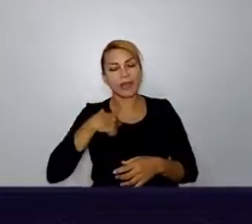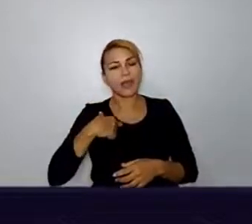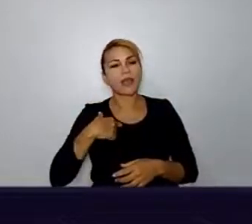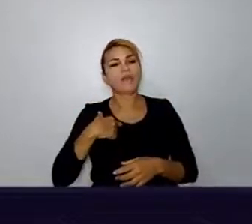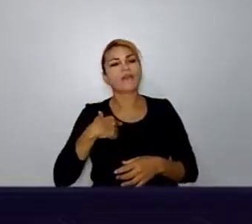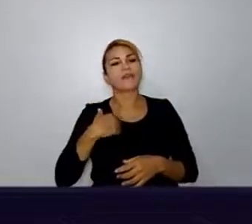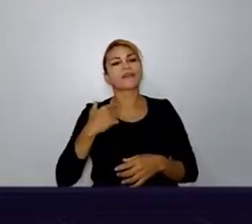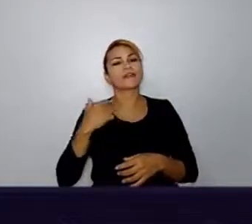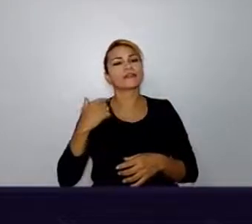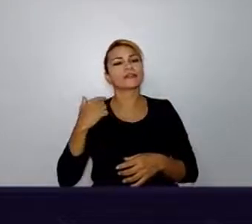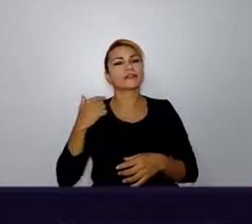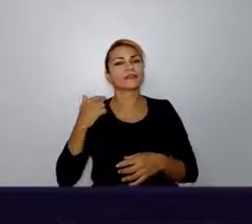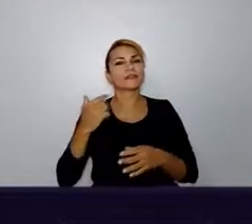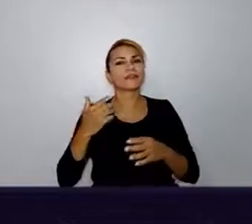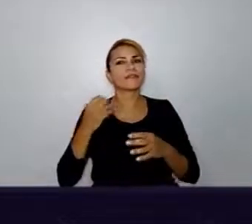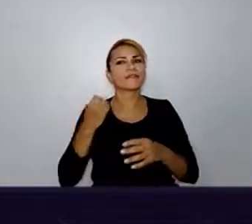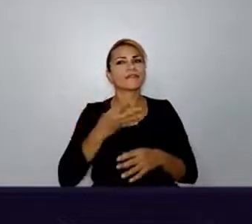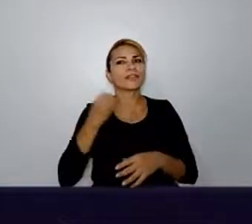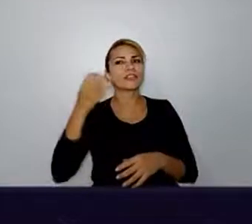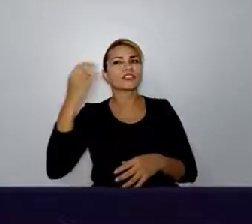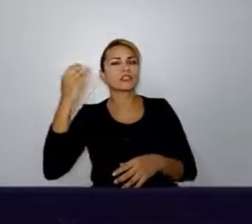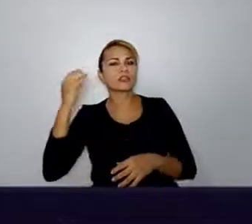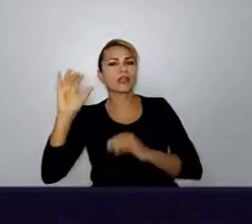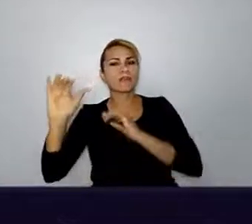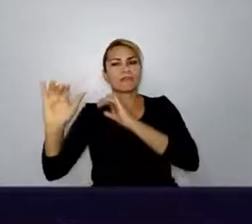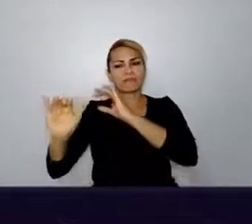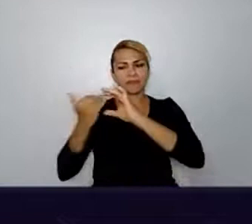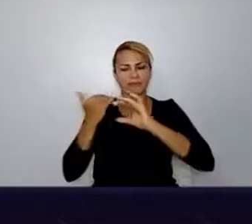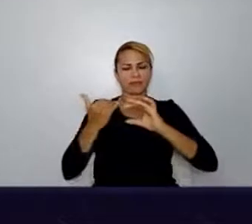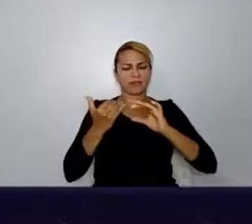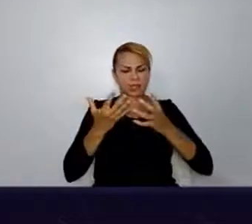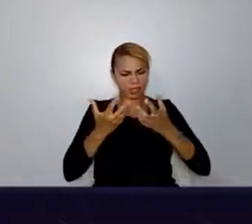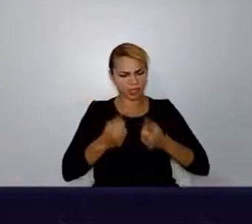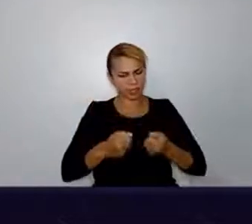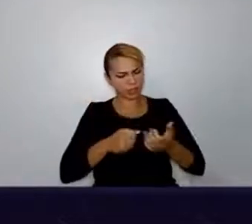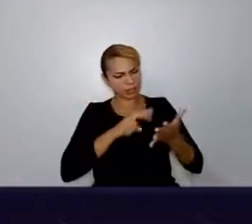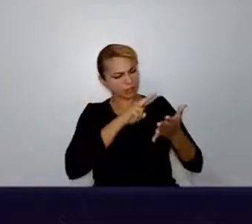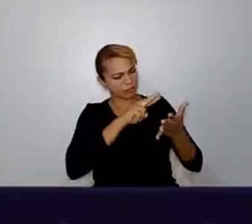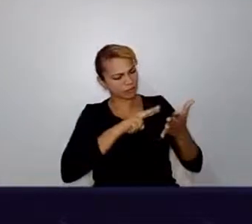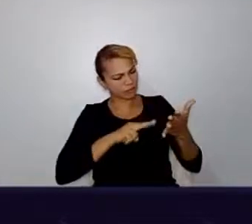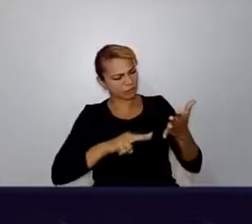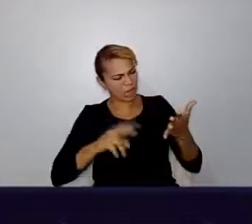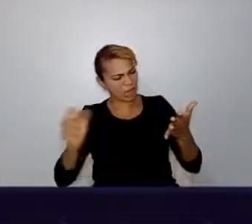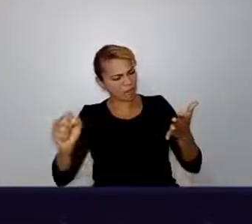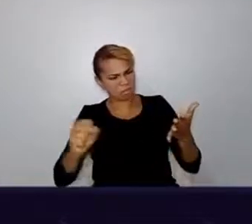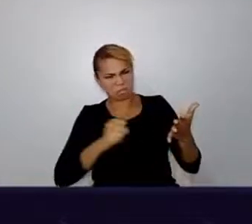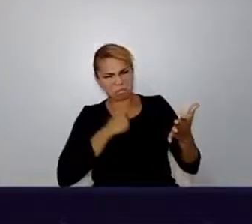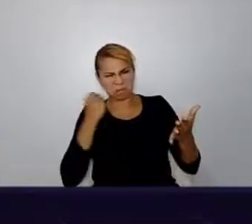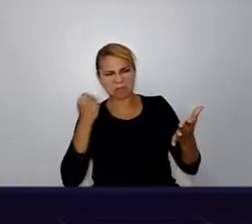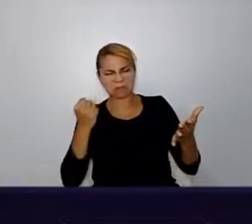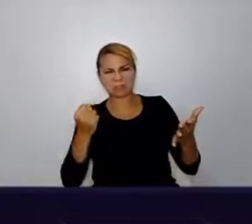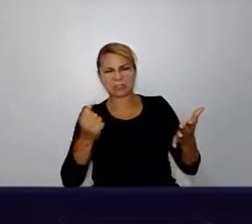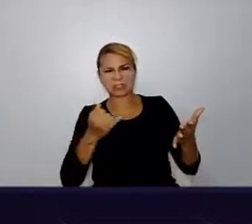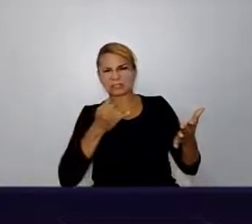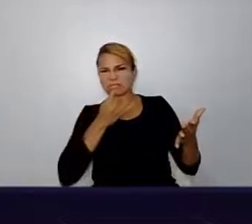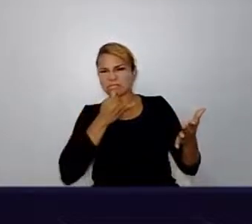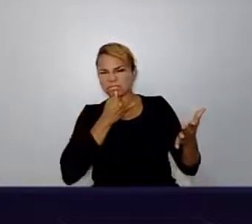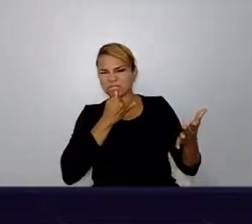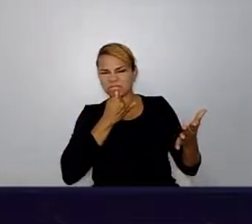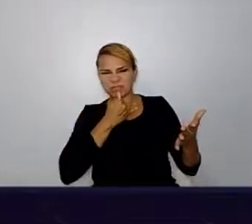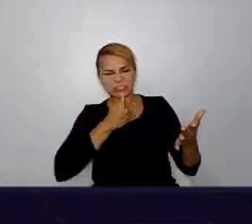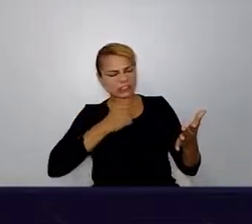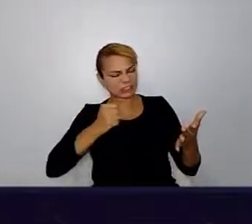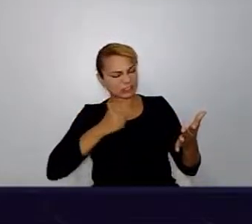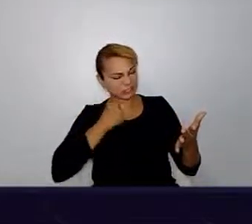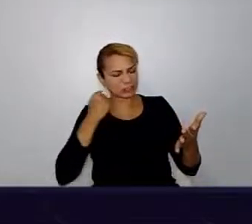e eu acabei recebendo um e-mail, né? E aí eu fiquei muito puta, aquilo estragou o meu dia, assim, e eu respondi na